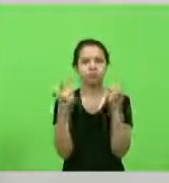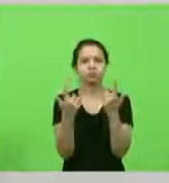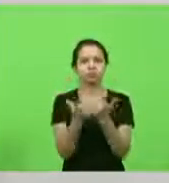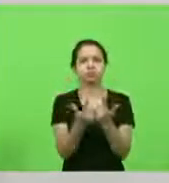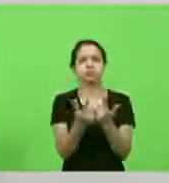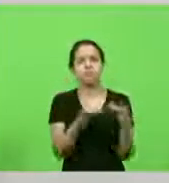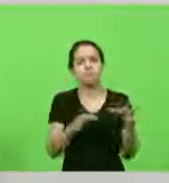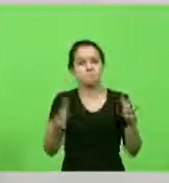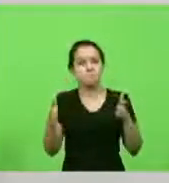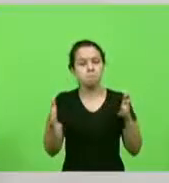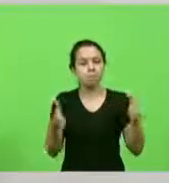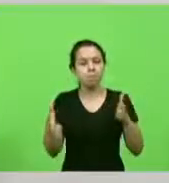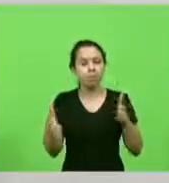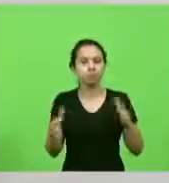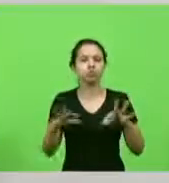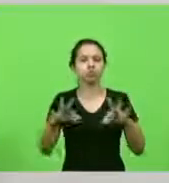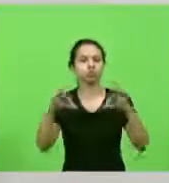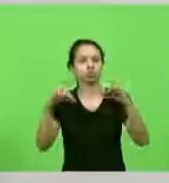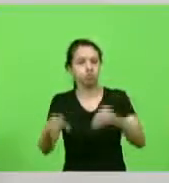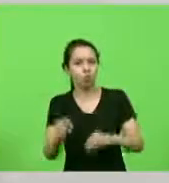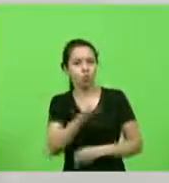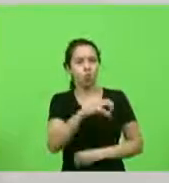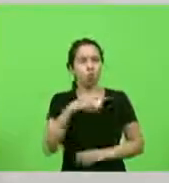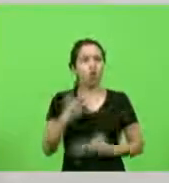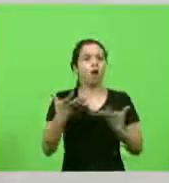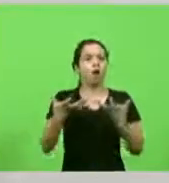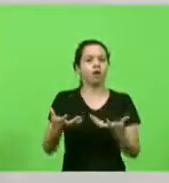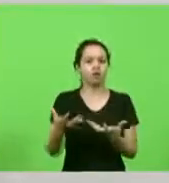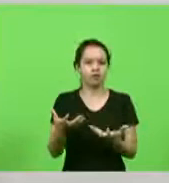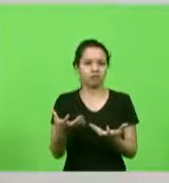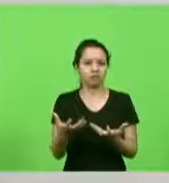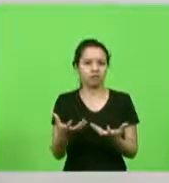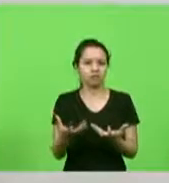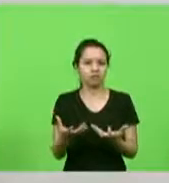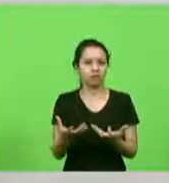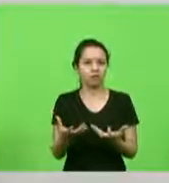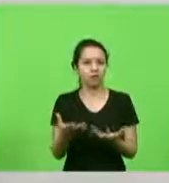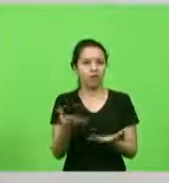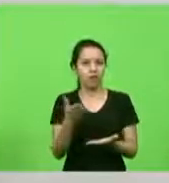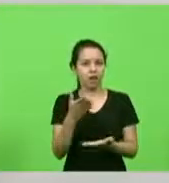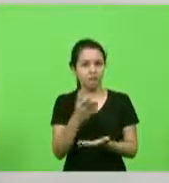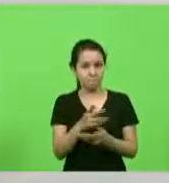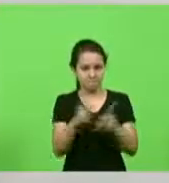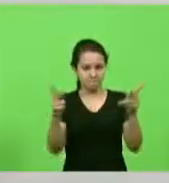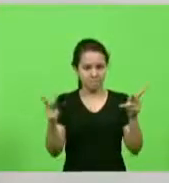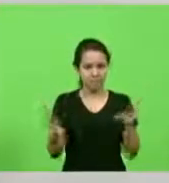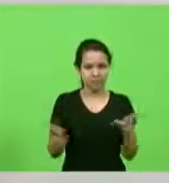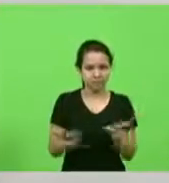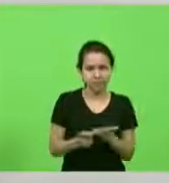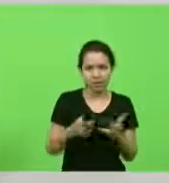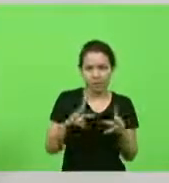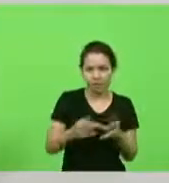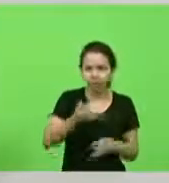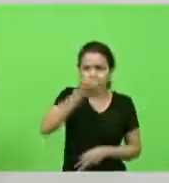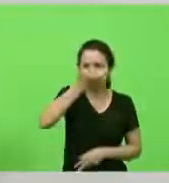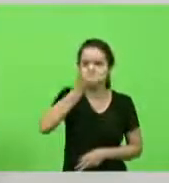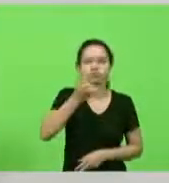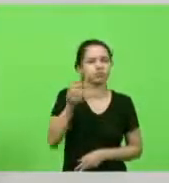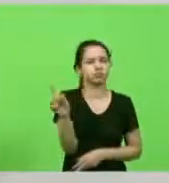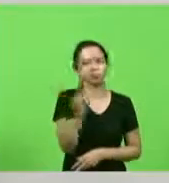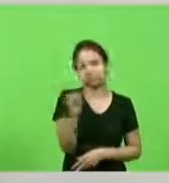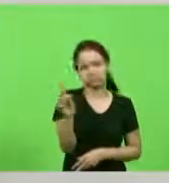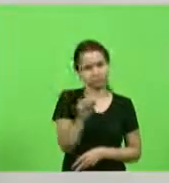que todos os catarinenses queriam não acabou em pizza não acabou em pizza